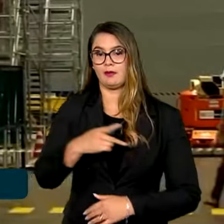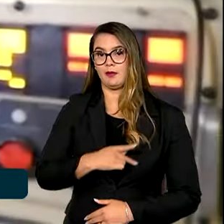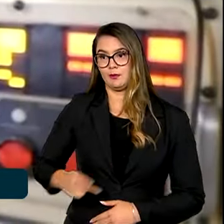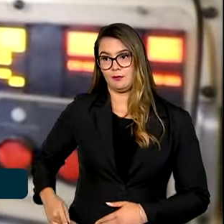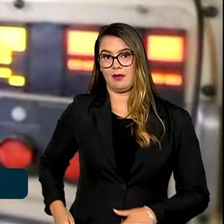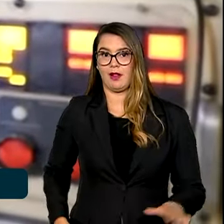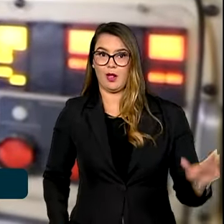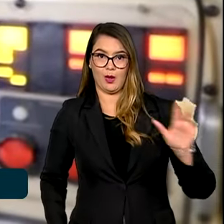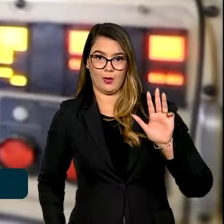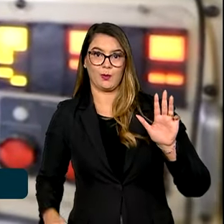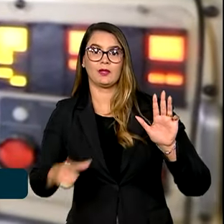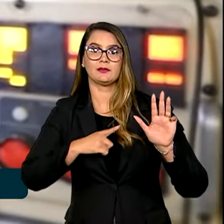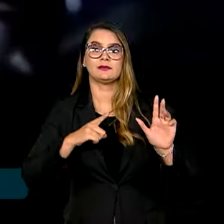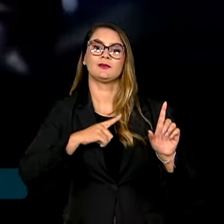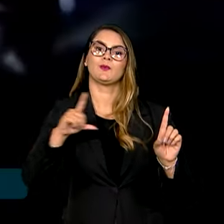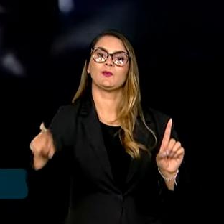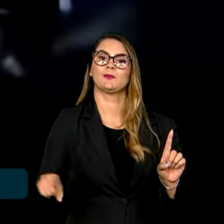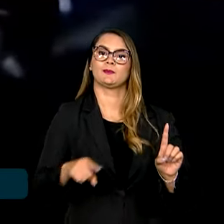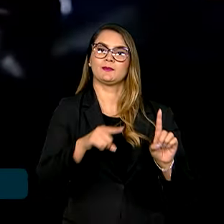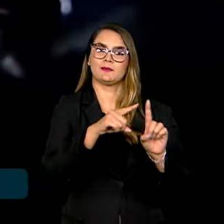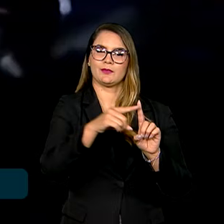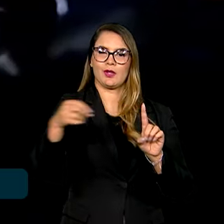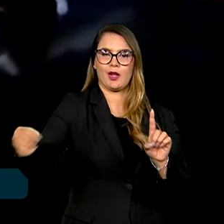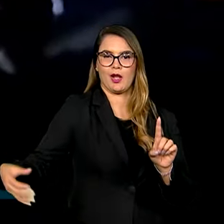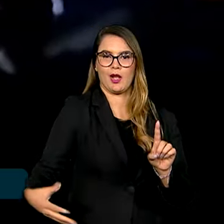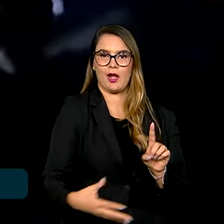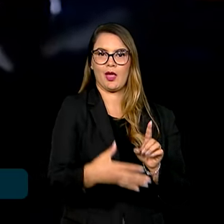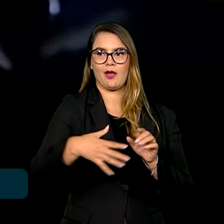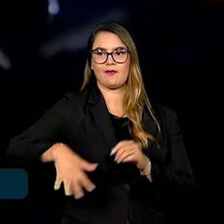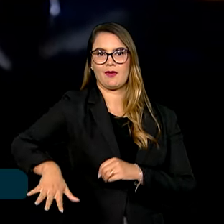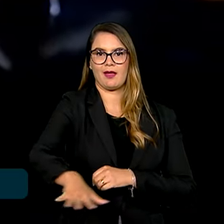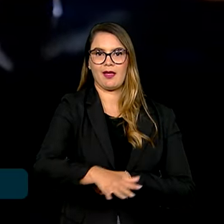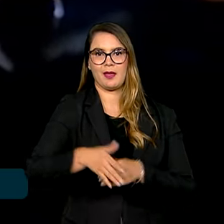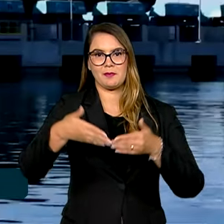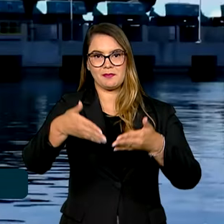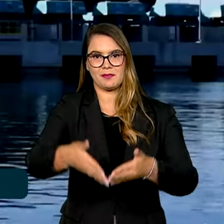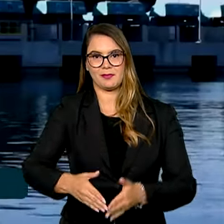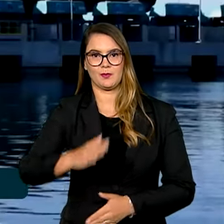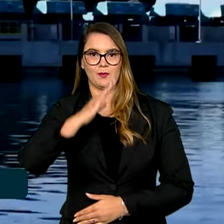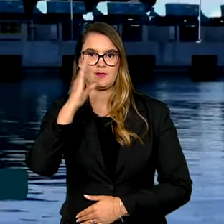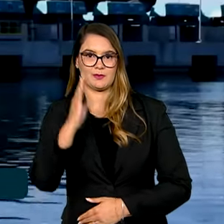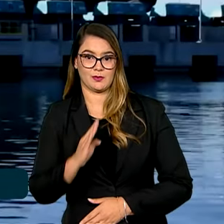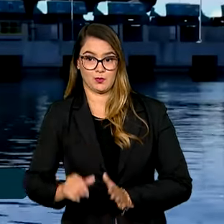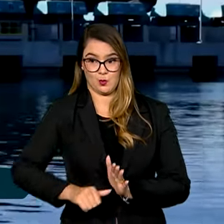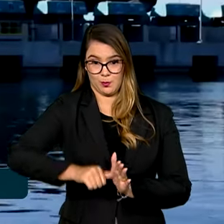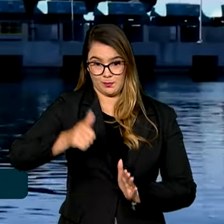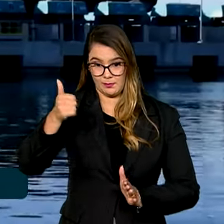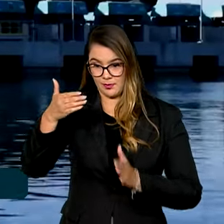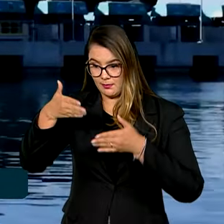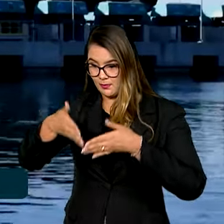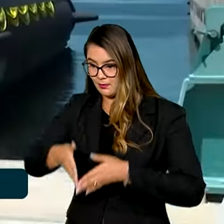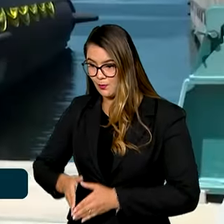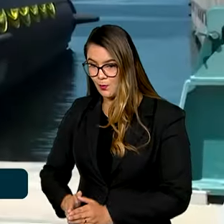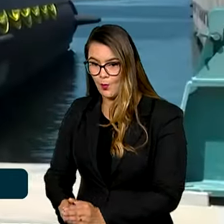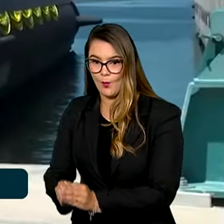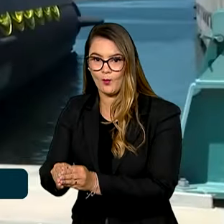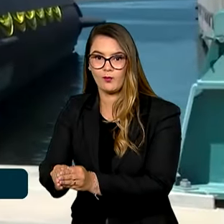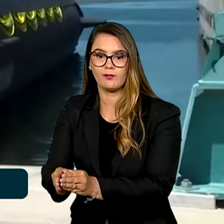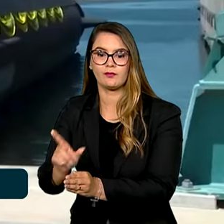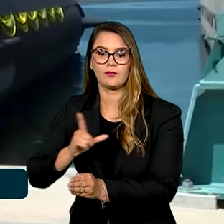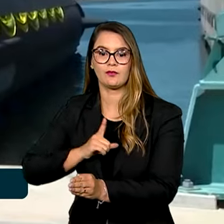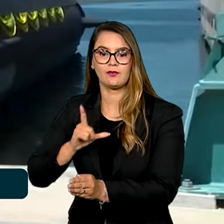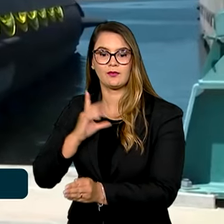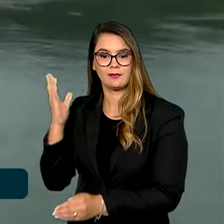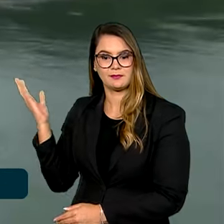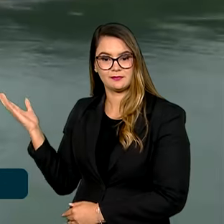Lula, e que tem como objetivo modernizar a frota marítima do país. O primeiro submarino desta classe a ser entregue